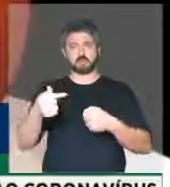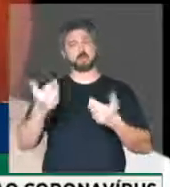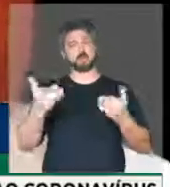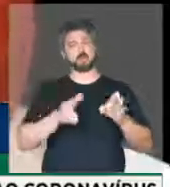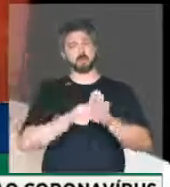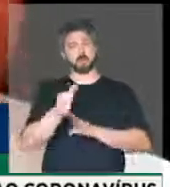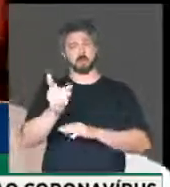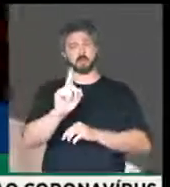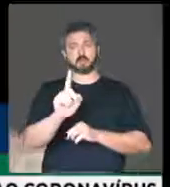orientação é não.